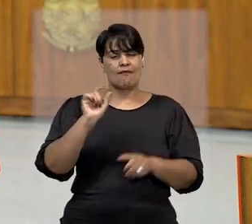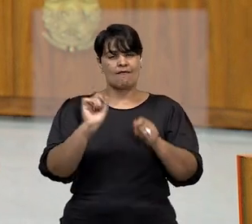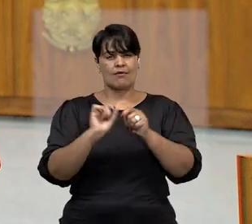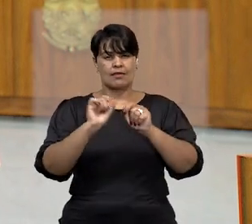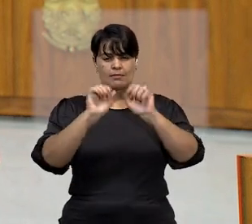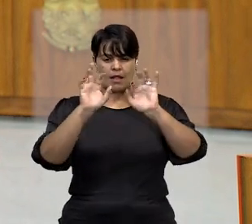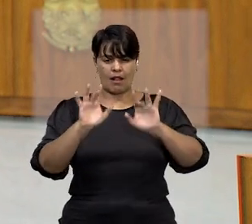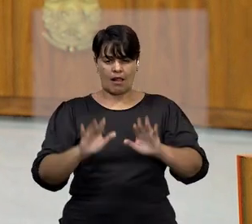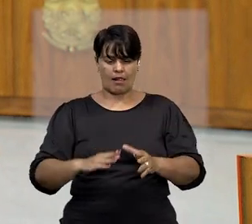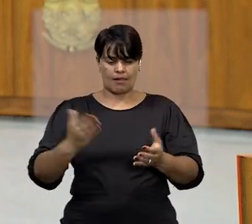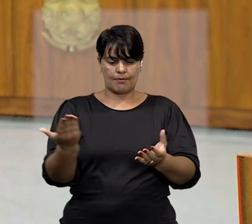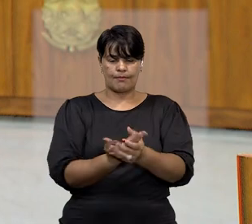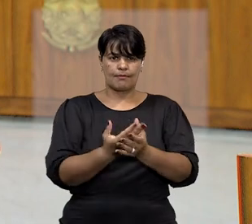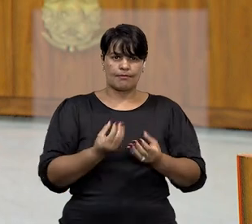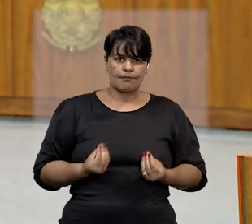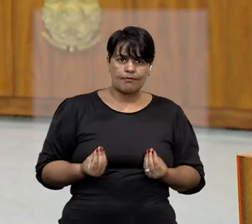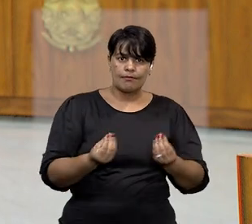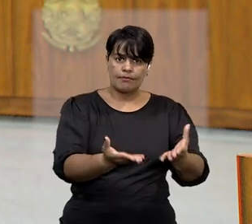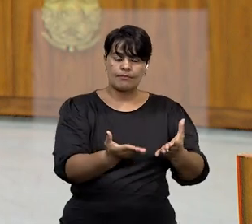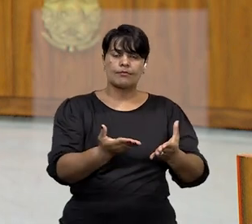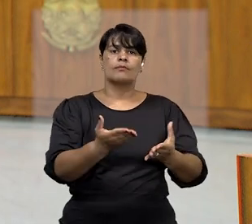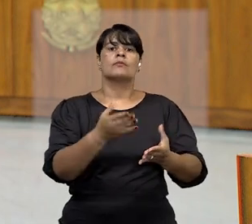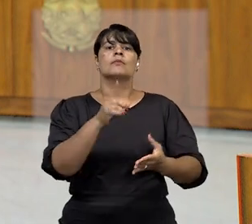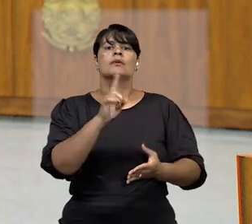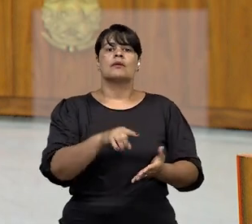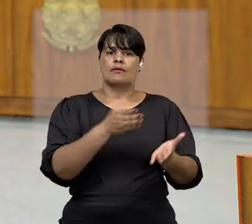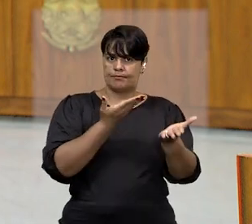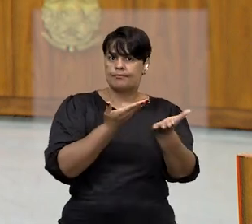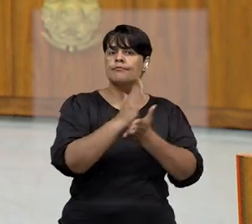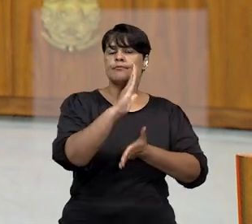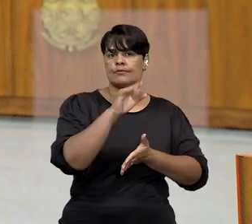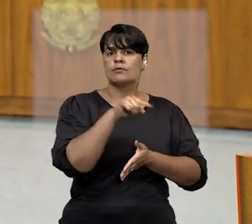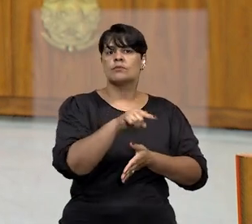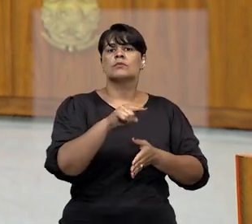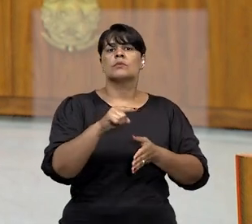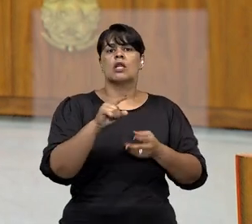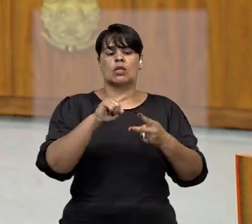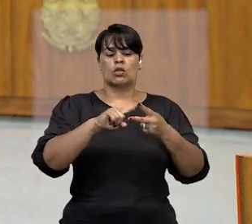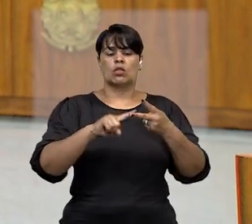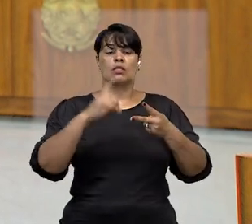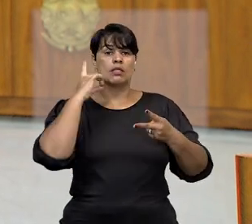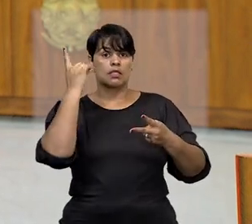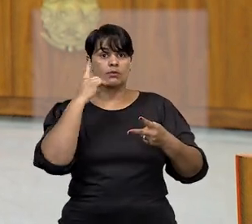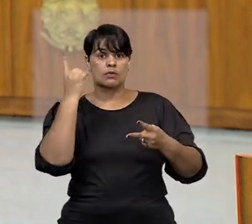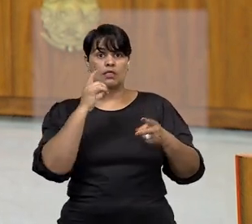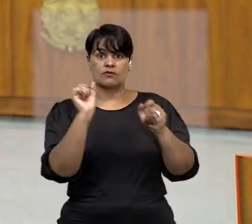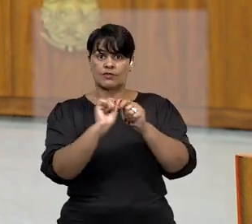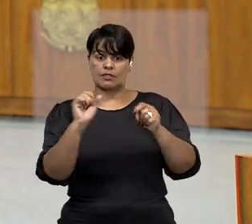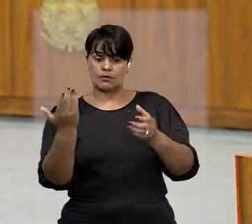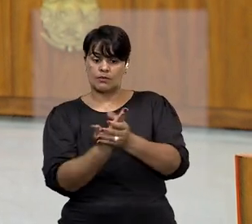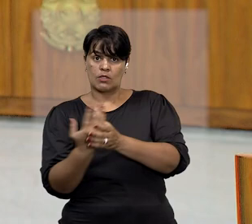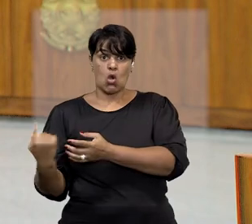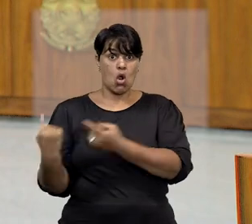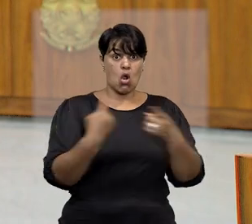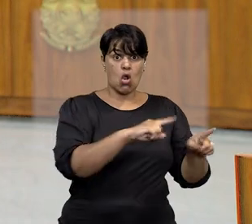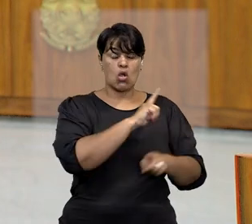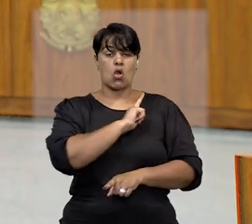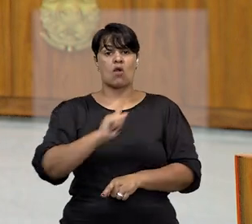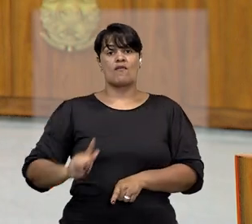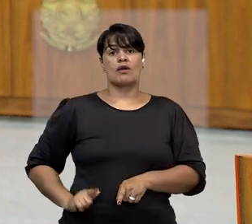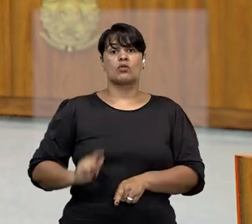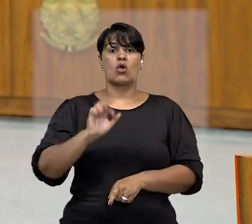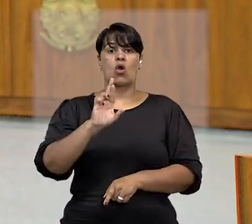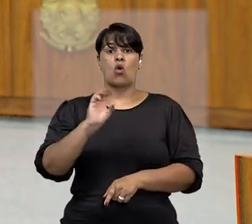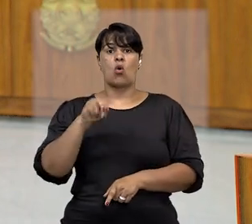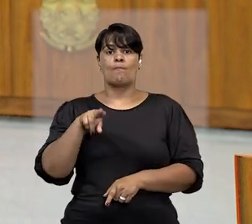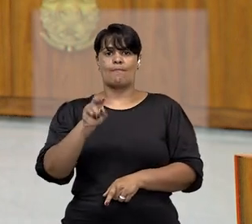o pedido de interpelação judicial impetrado por dois deputados federais contra o governador de Minas Gerais, Romeu Zema. No processo,